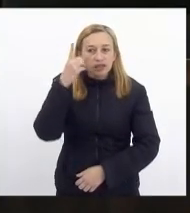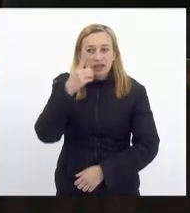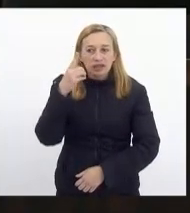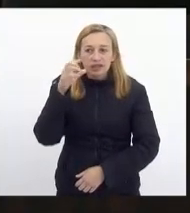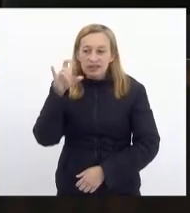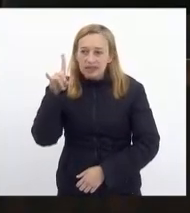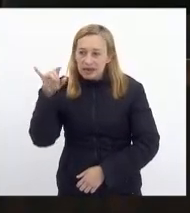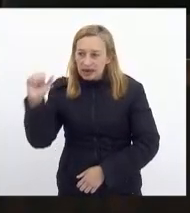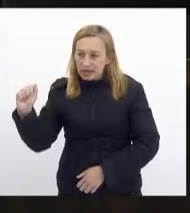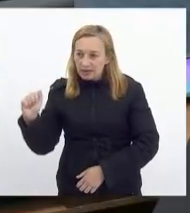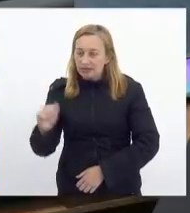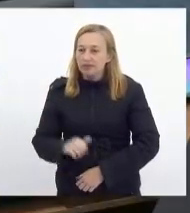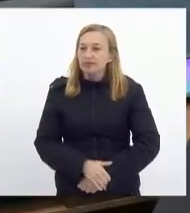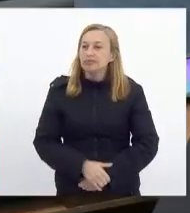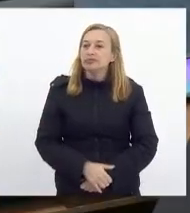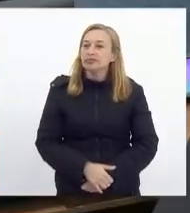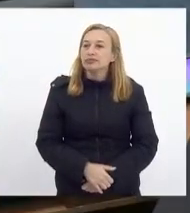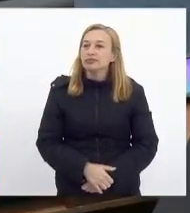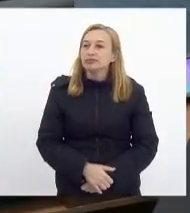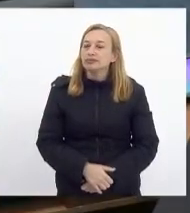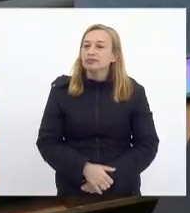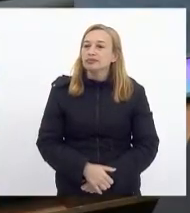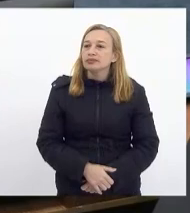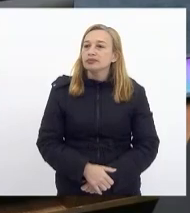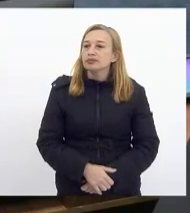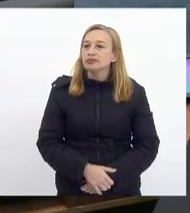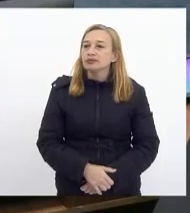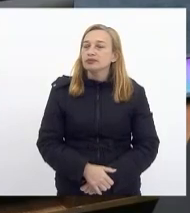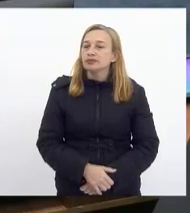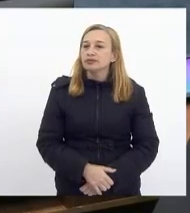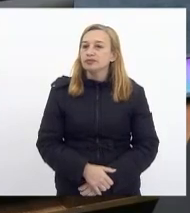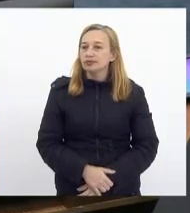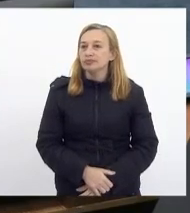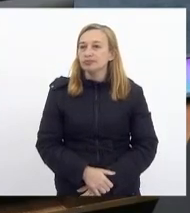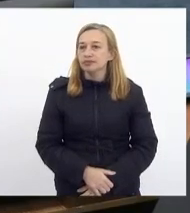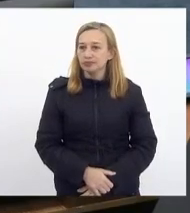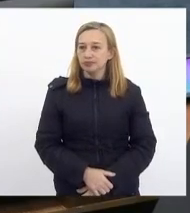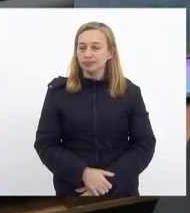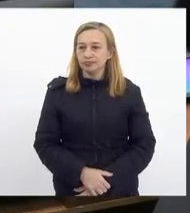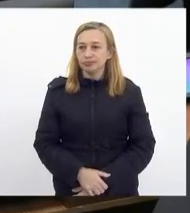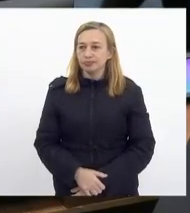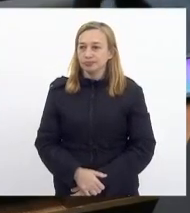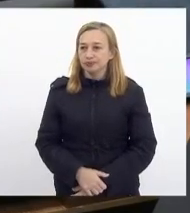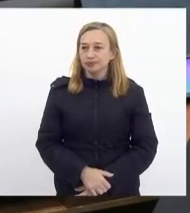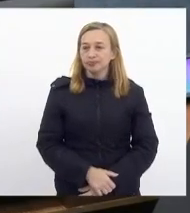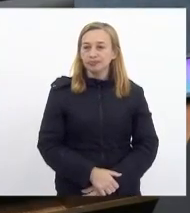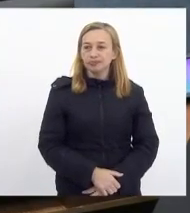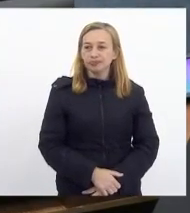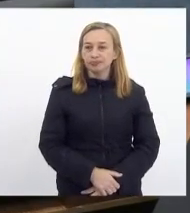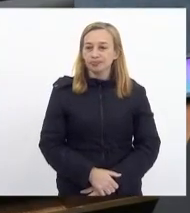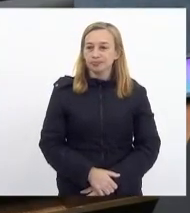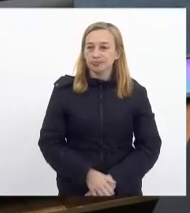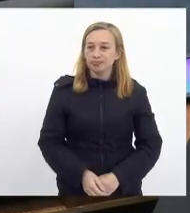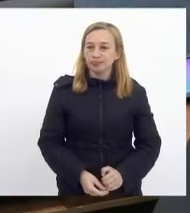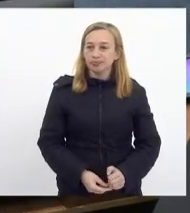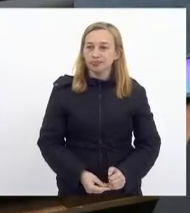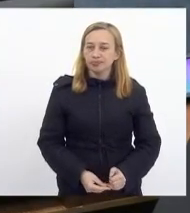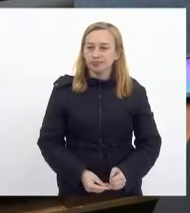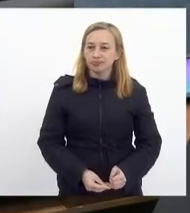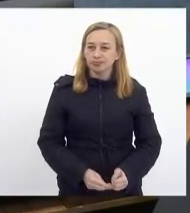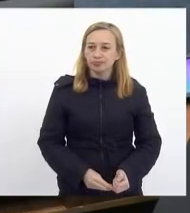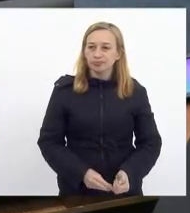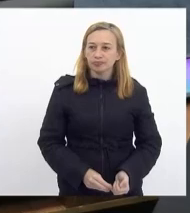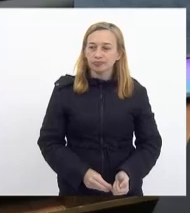Jordão. Contrário, senhora. Contrário às emendas. Não é favorável. contrário, senhora.